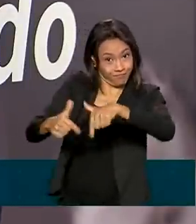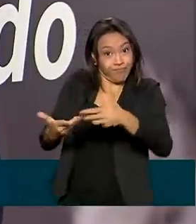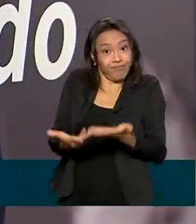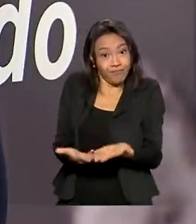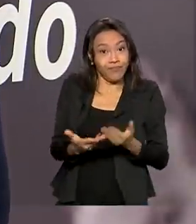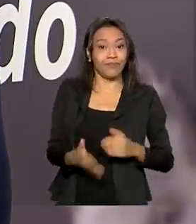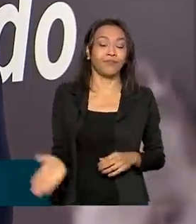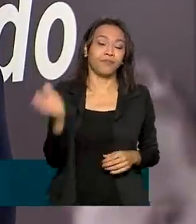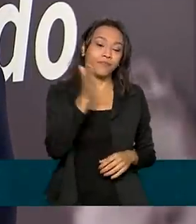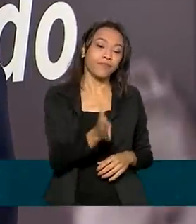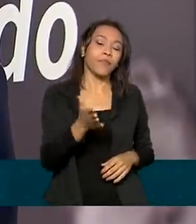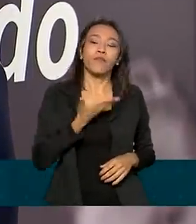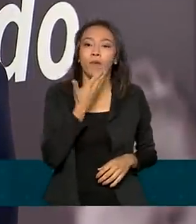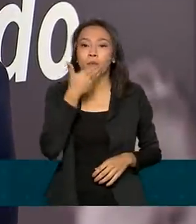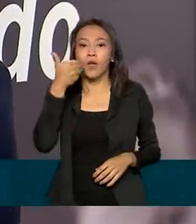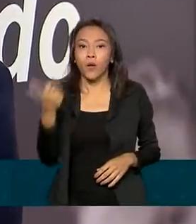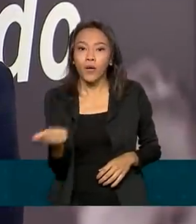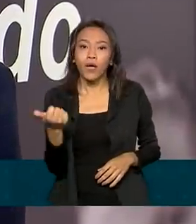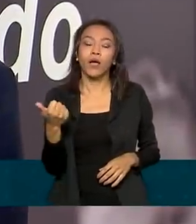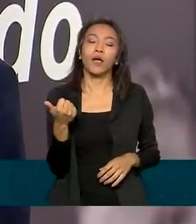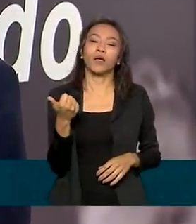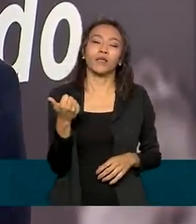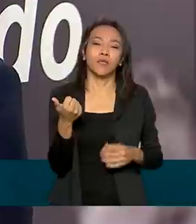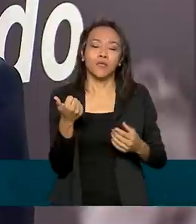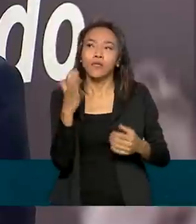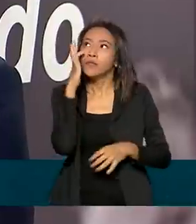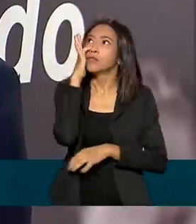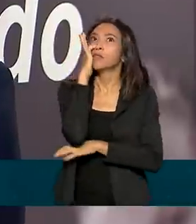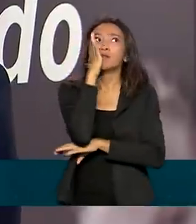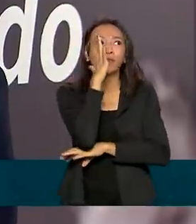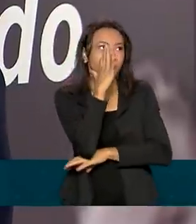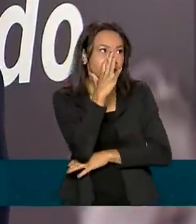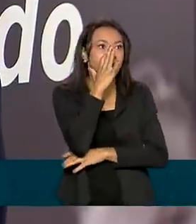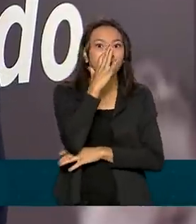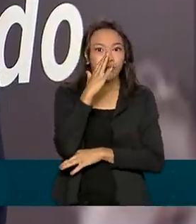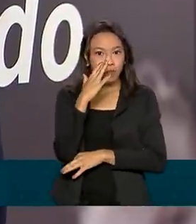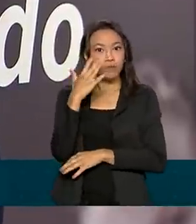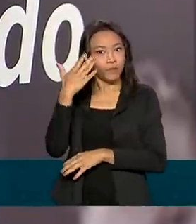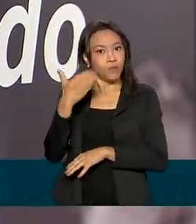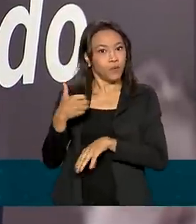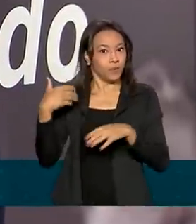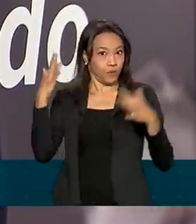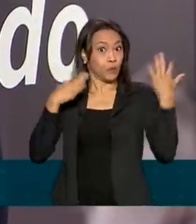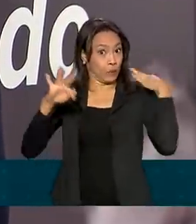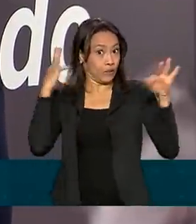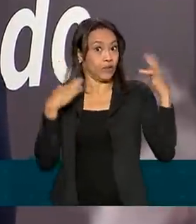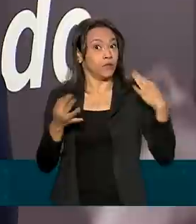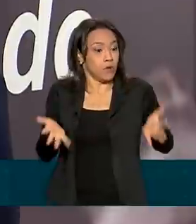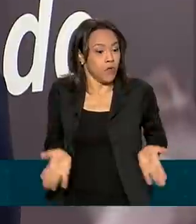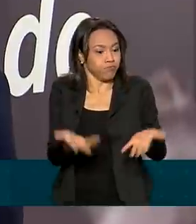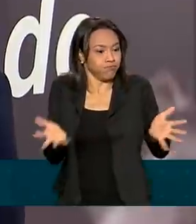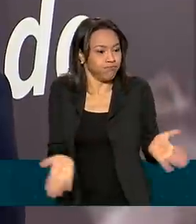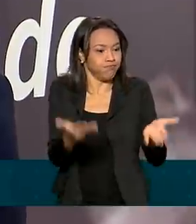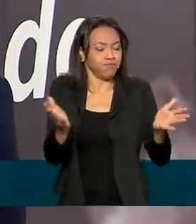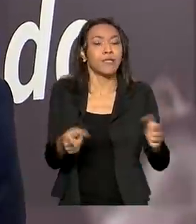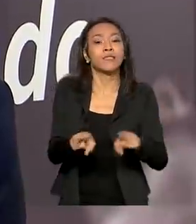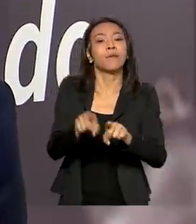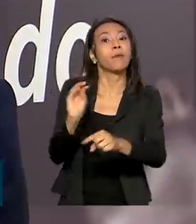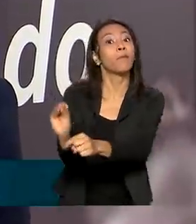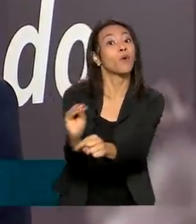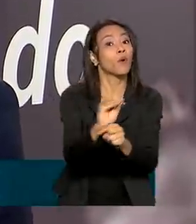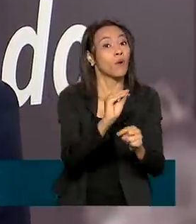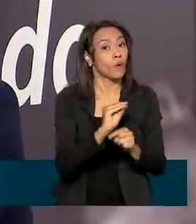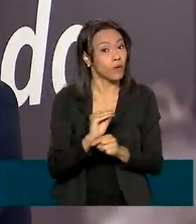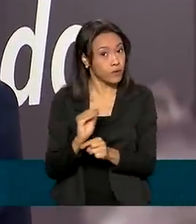as atrações para o turista, além de melhorar o turismo na região, nós temos que melhorar a proteção daquele